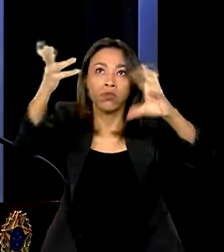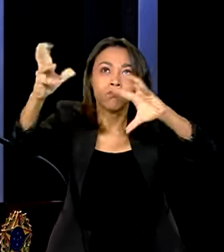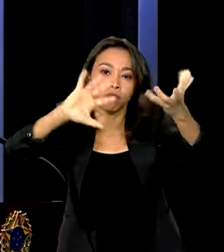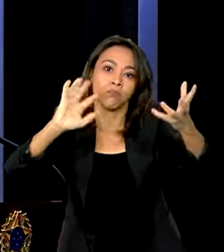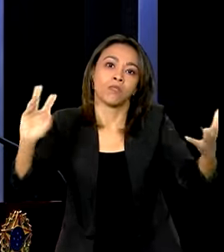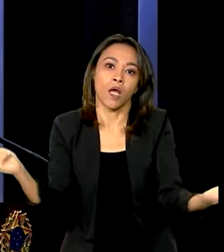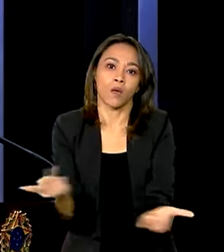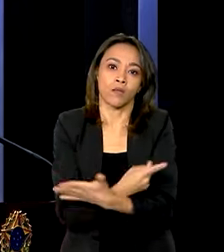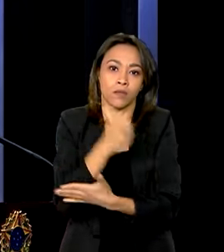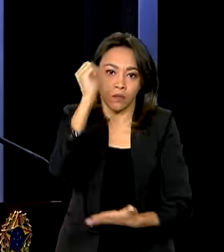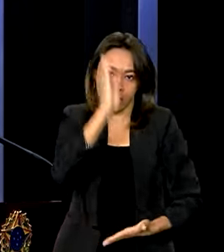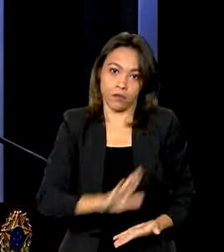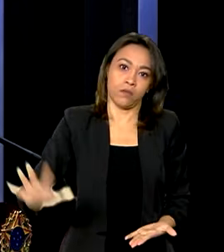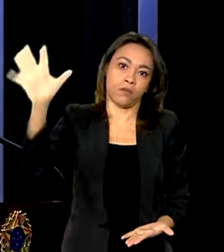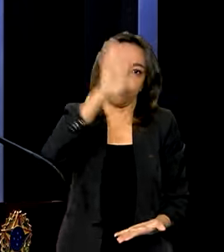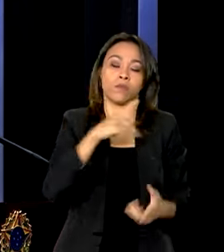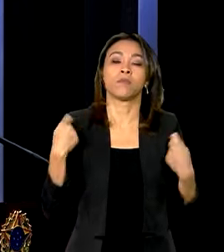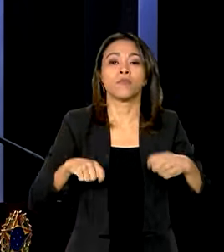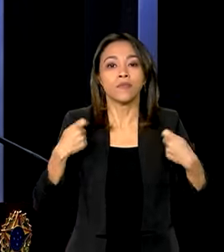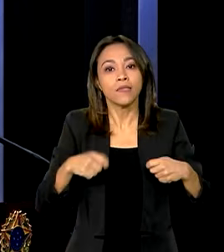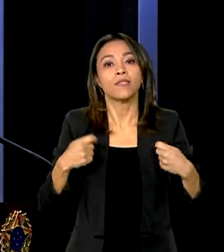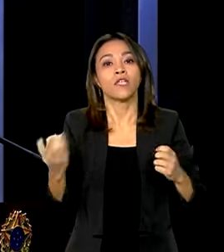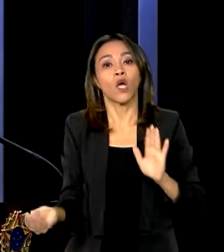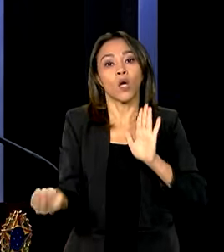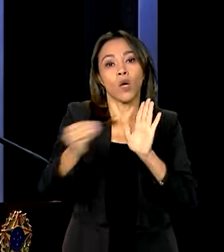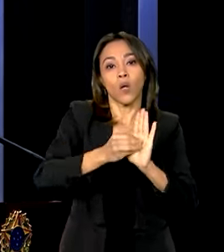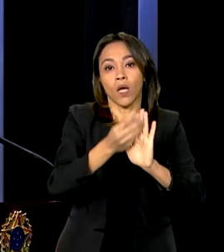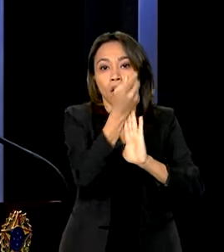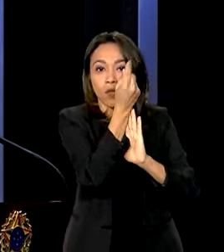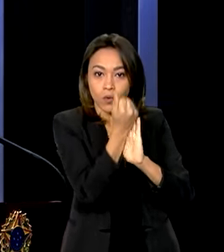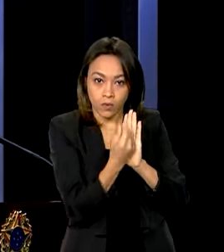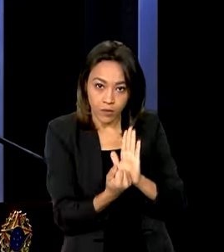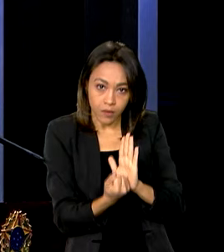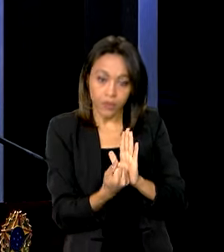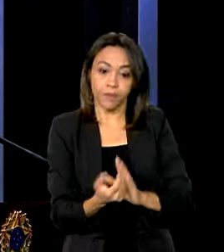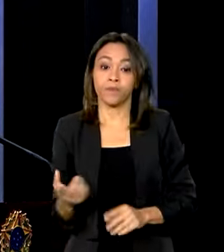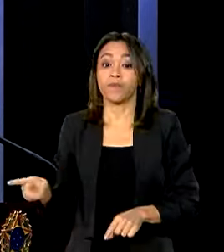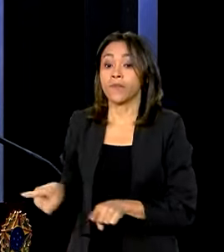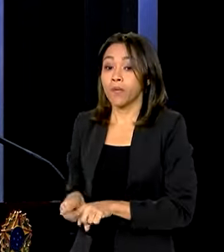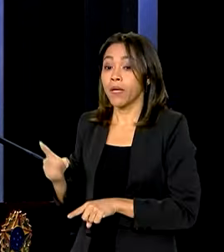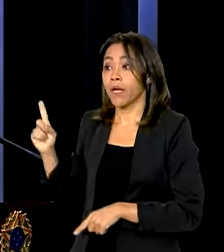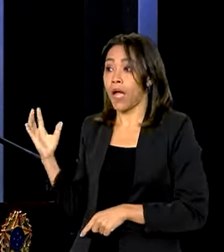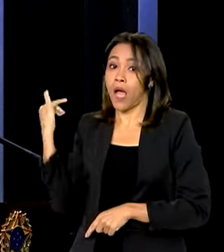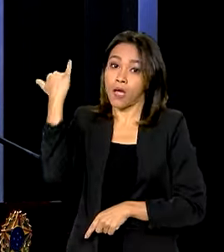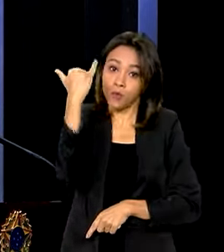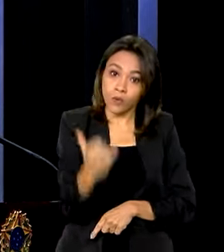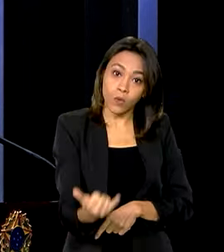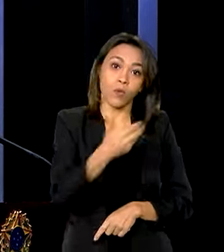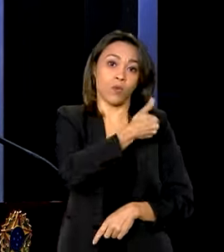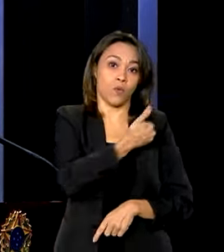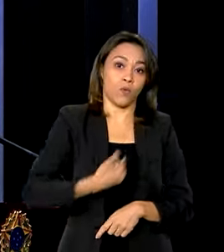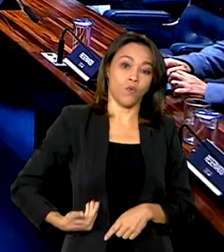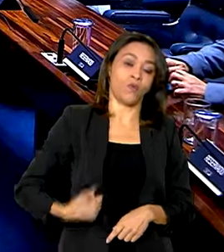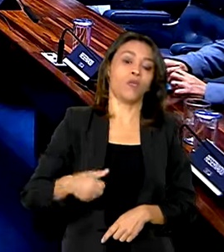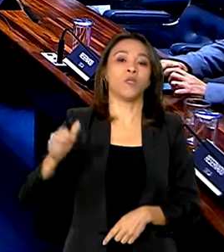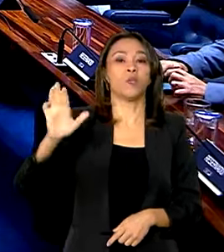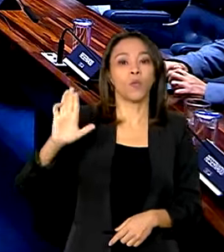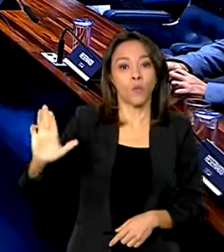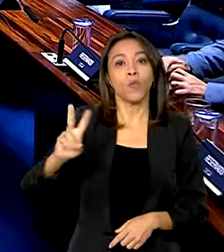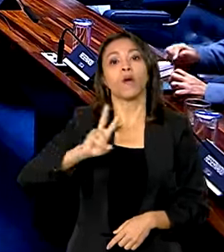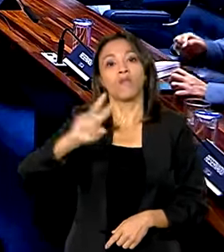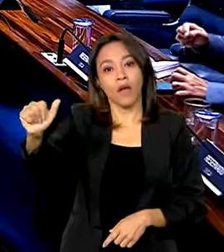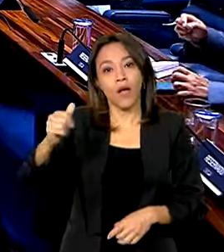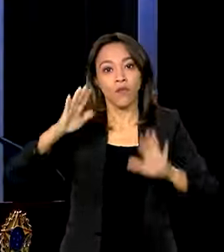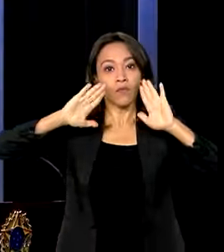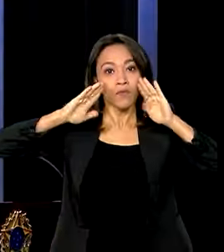precisa priorizar isso nos seus orçamentos. E anunciou que o governo Lula vai priorizar as obras de encostas no Rio